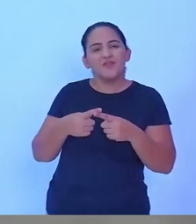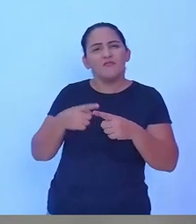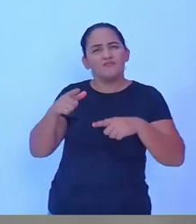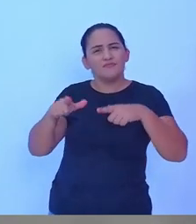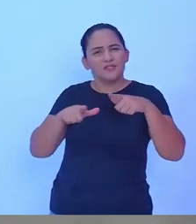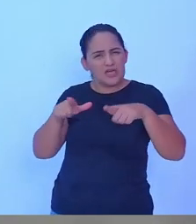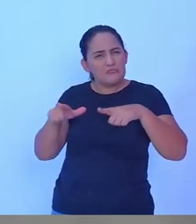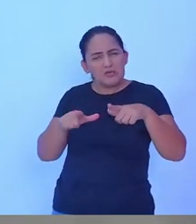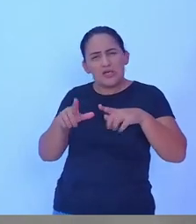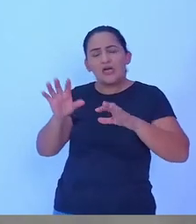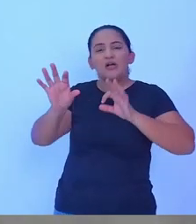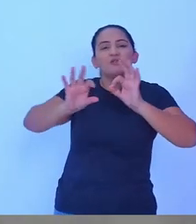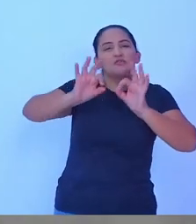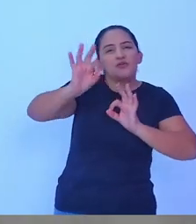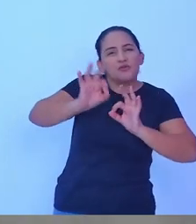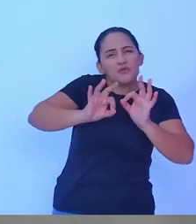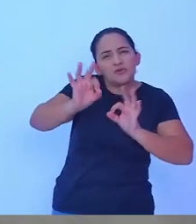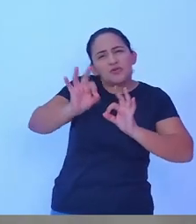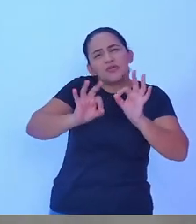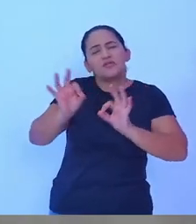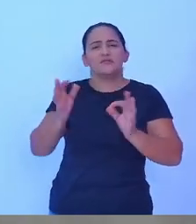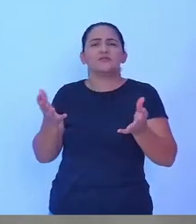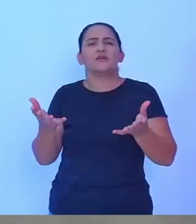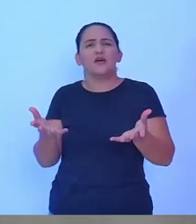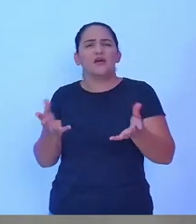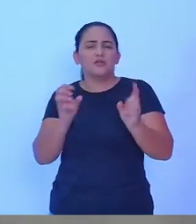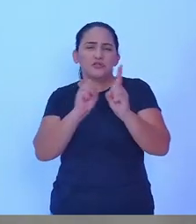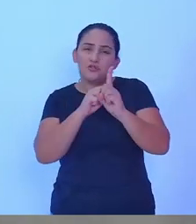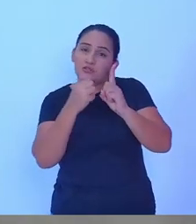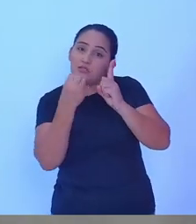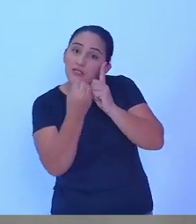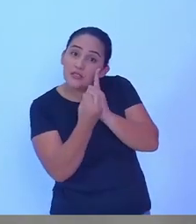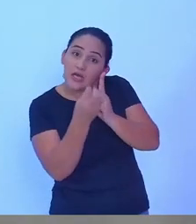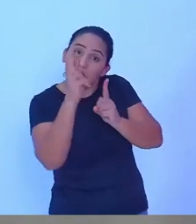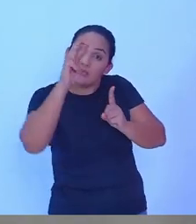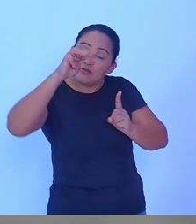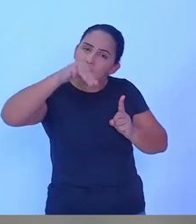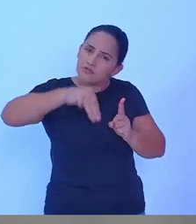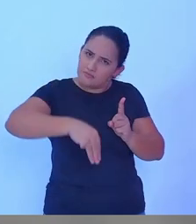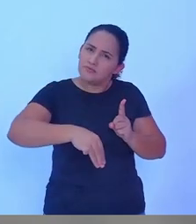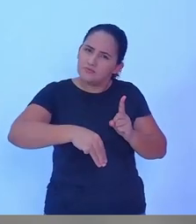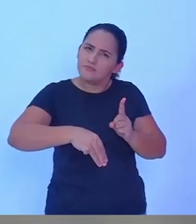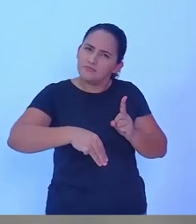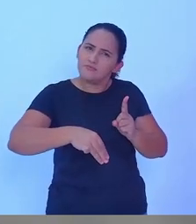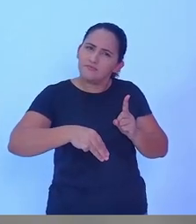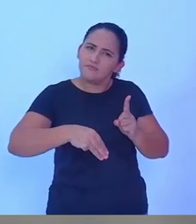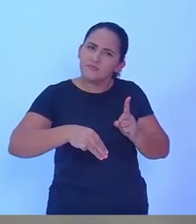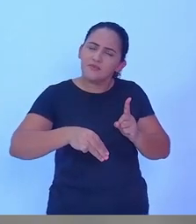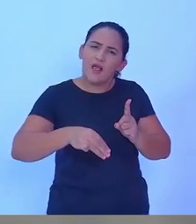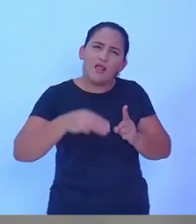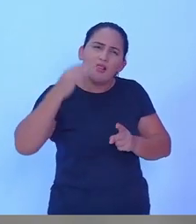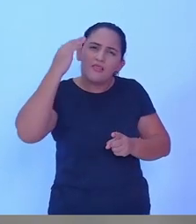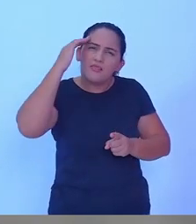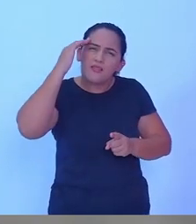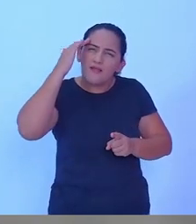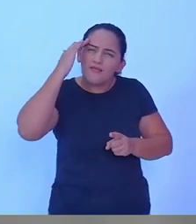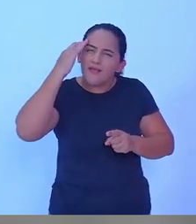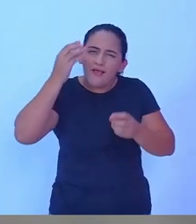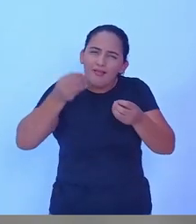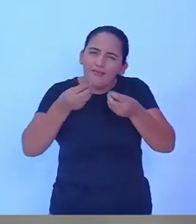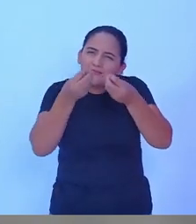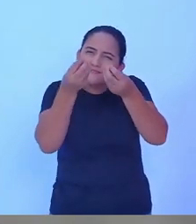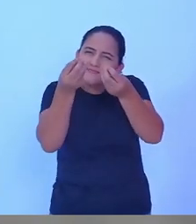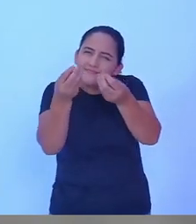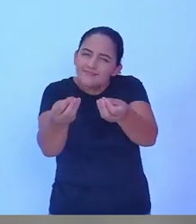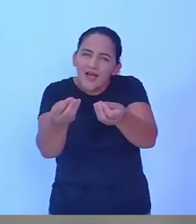feito para que a sociedade Rulim de Moura recebesse esse presente pela